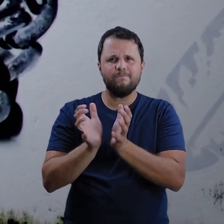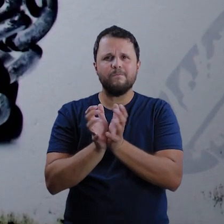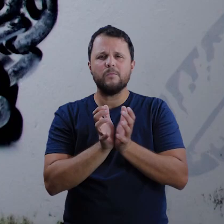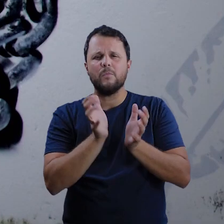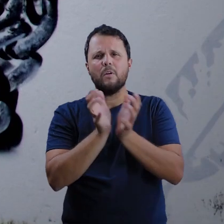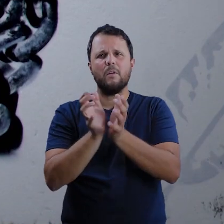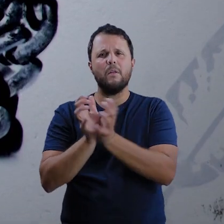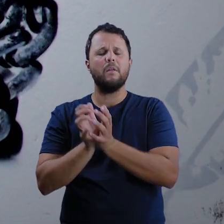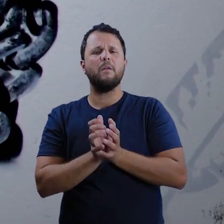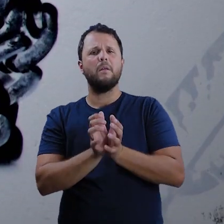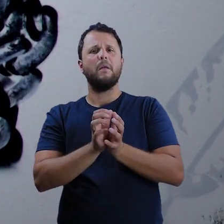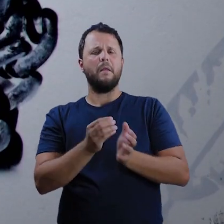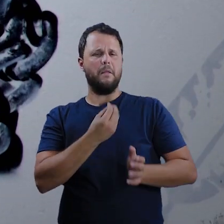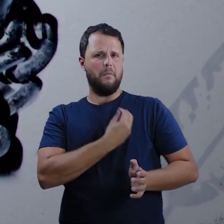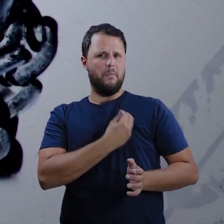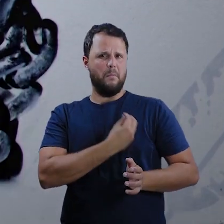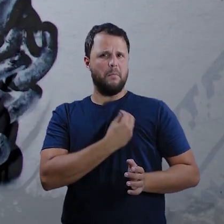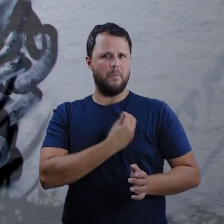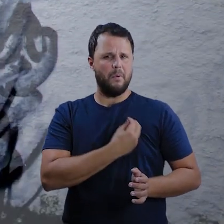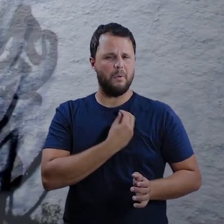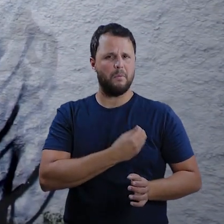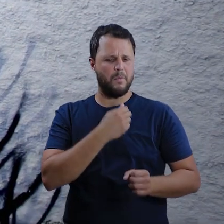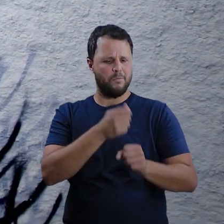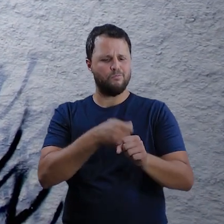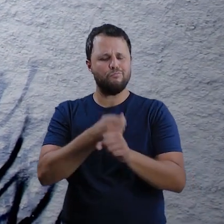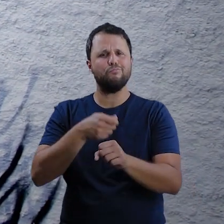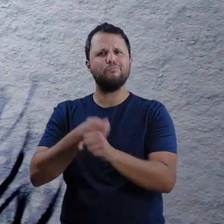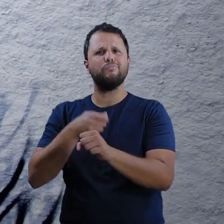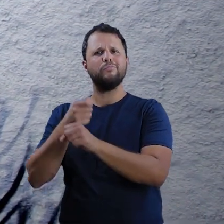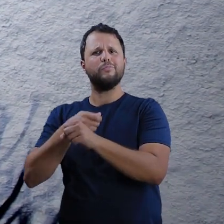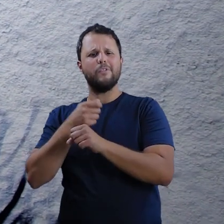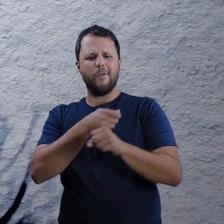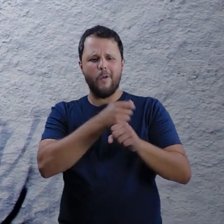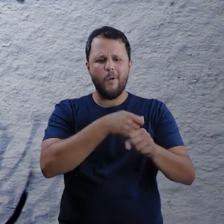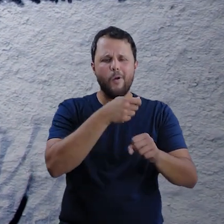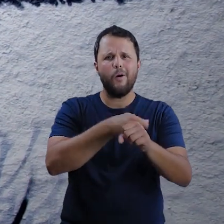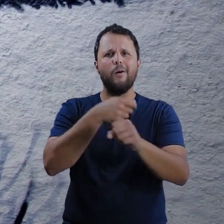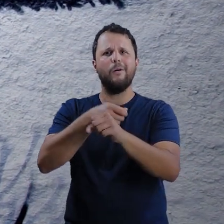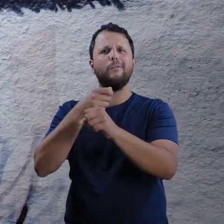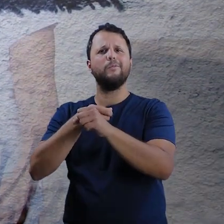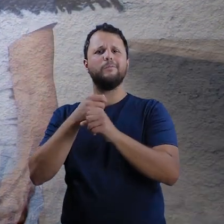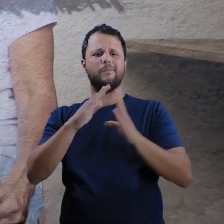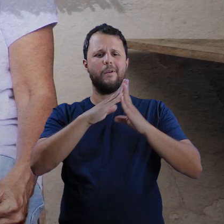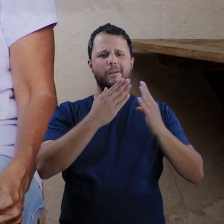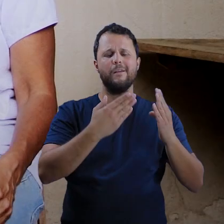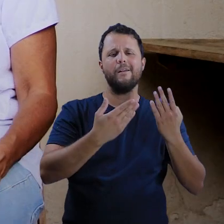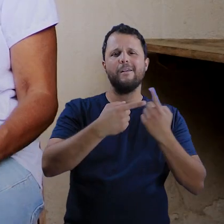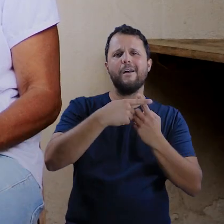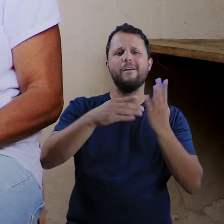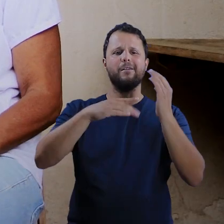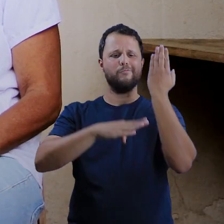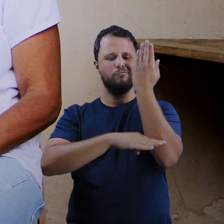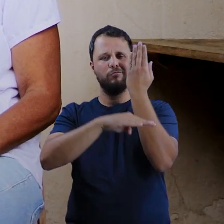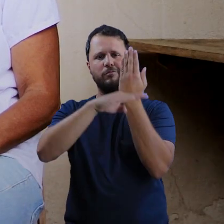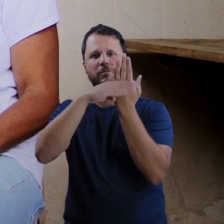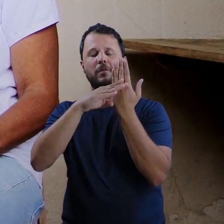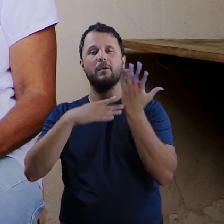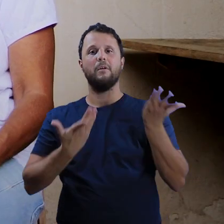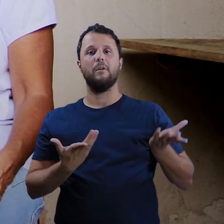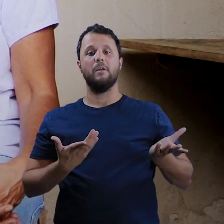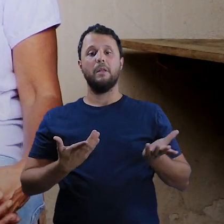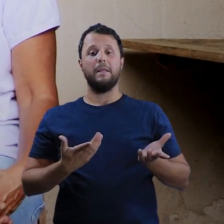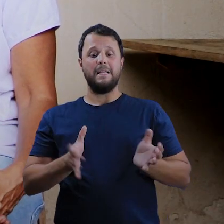participaram da construção e deixaram suas marcas nas diversas edificações da cidade. Ser quilombola,